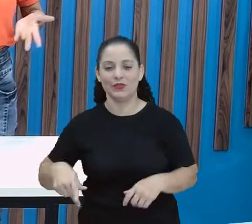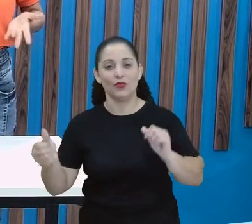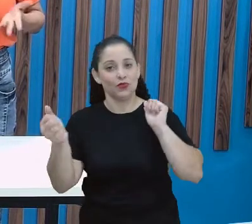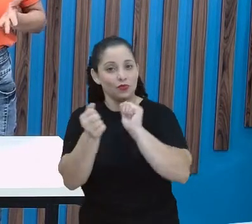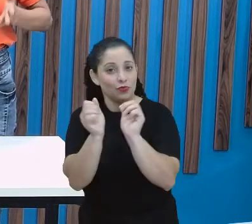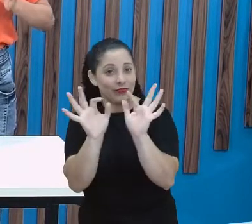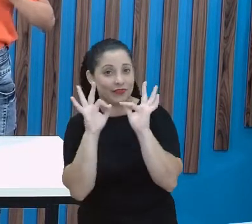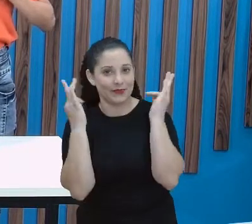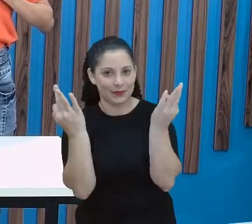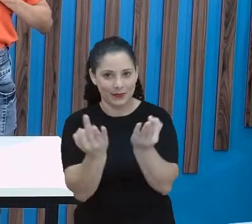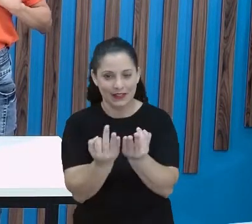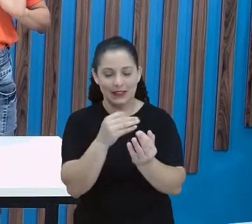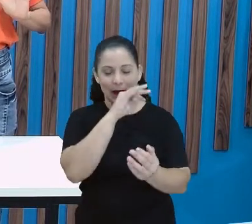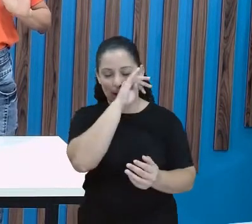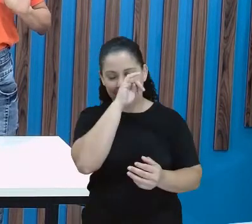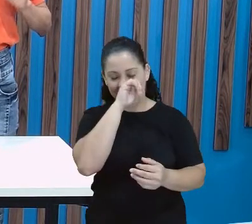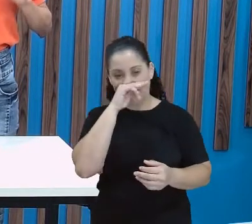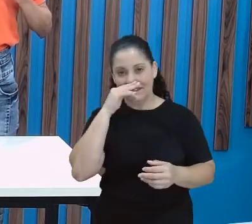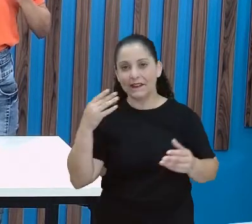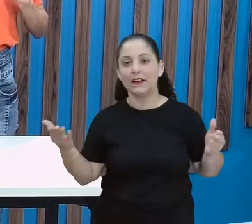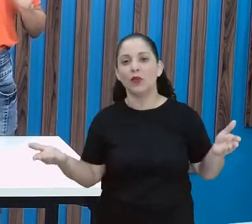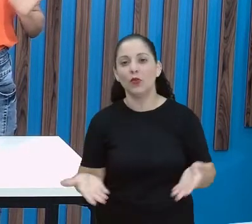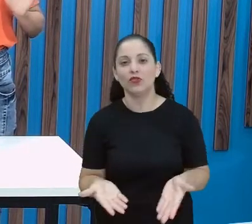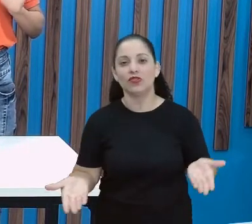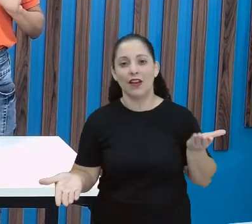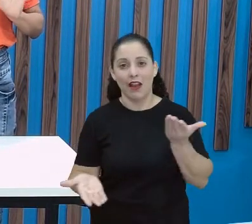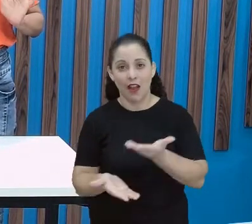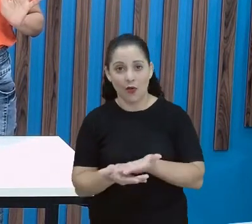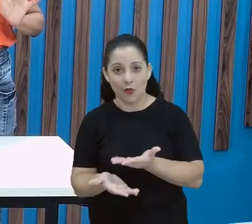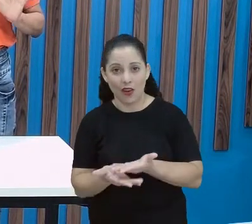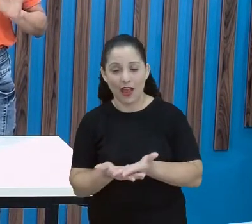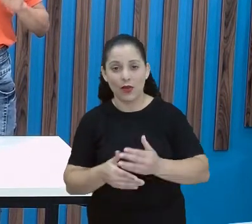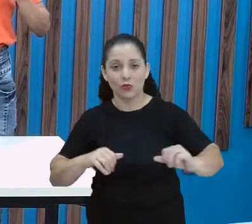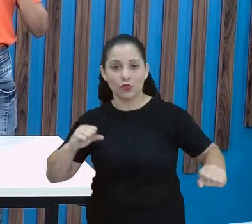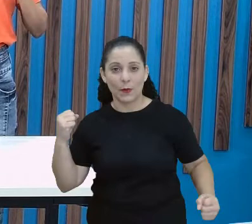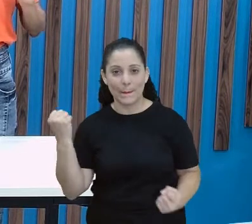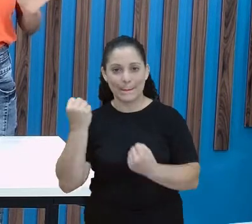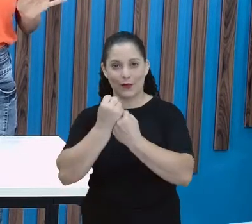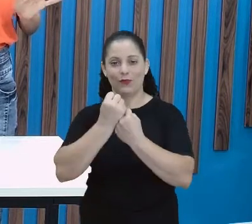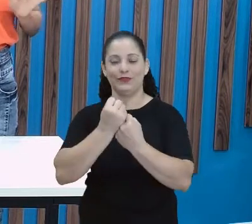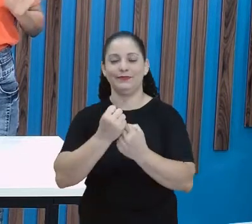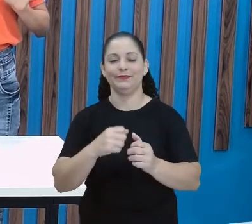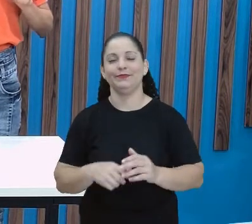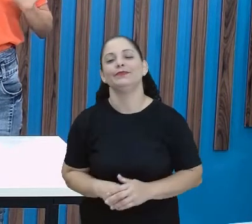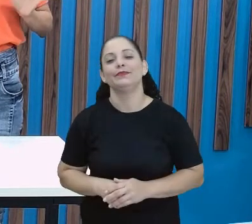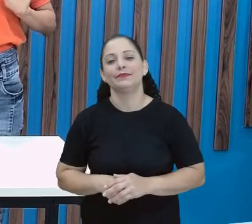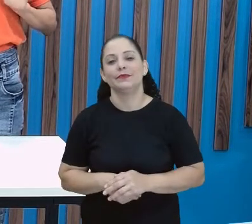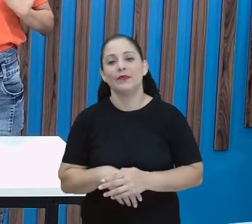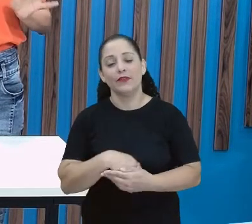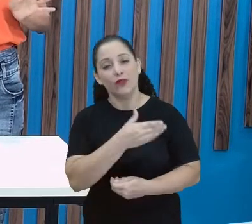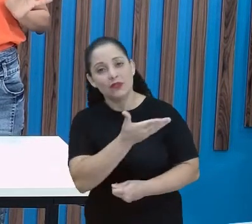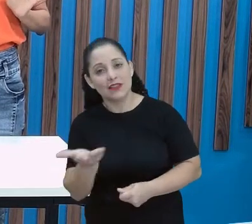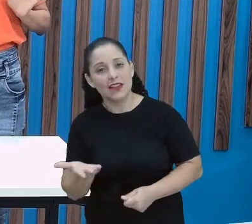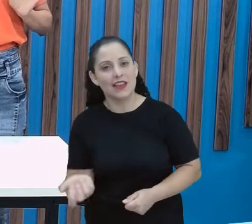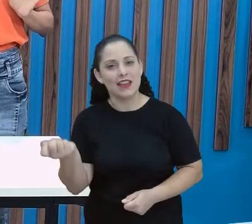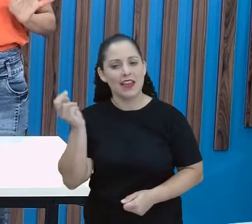de casa, tá? Então, essa aula é um suporte a mais, tá? Para você conseguir responder